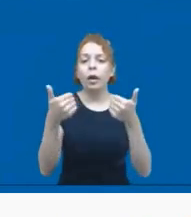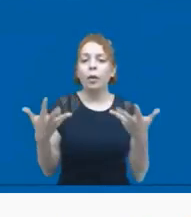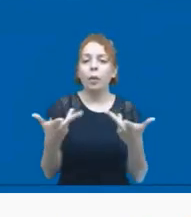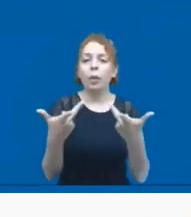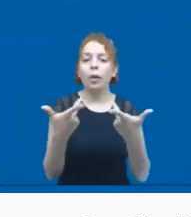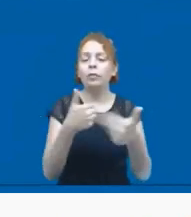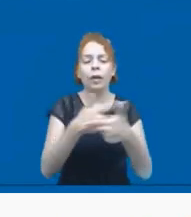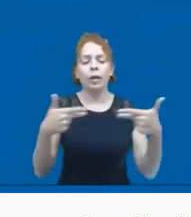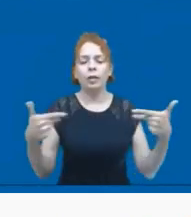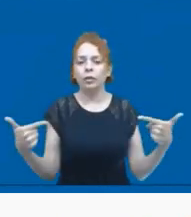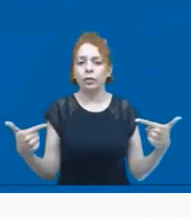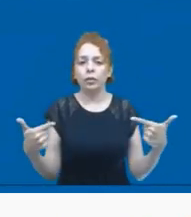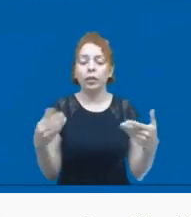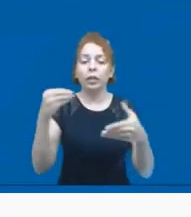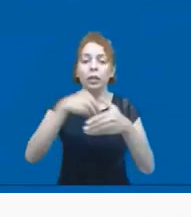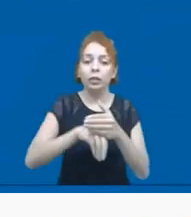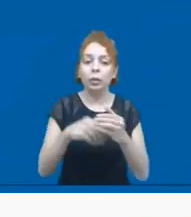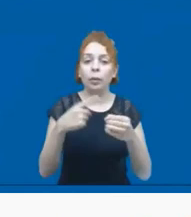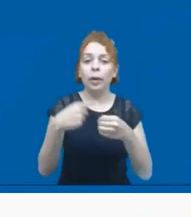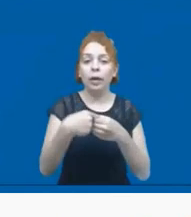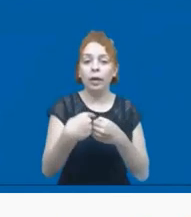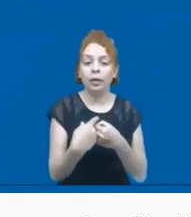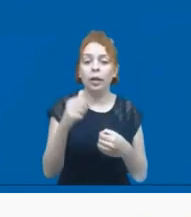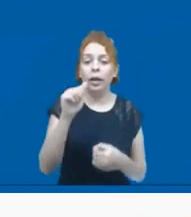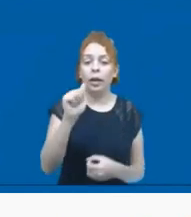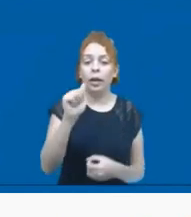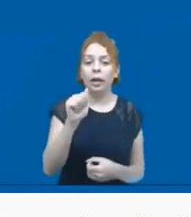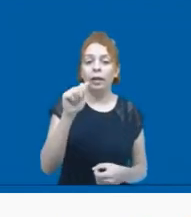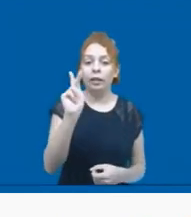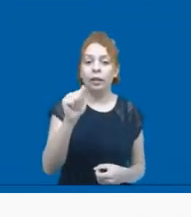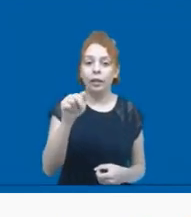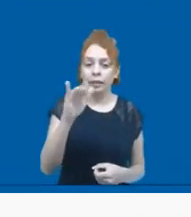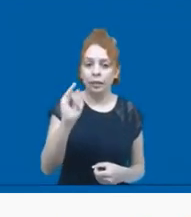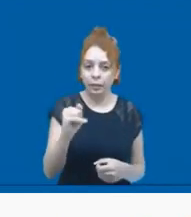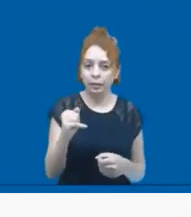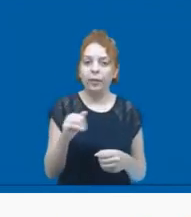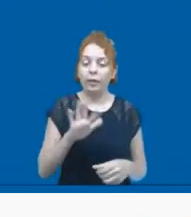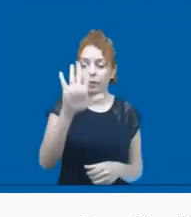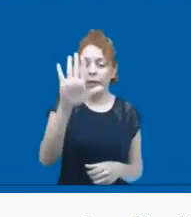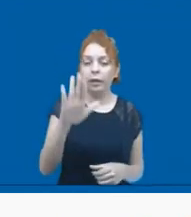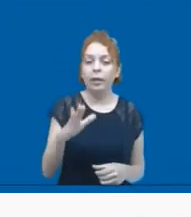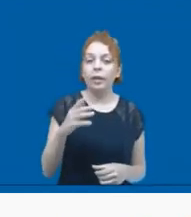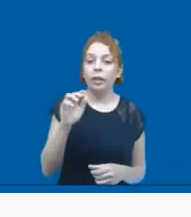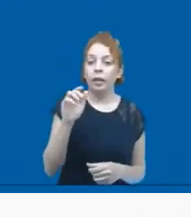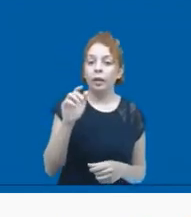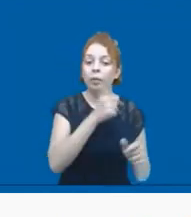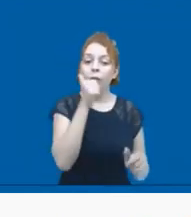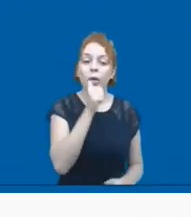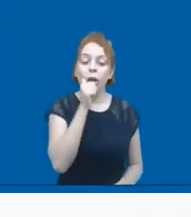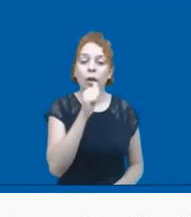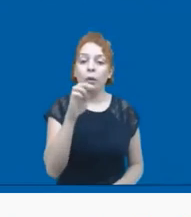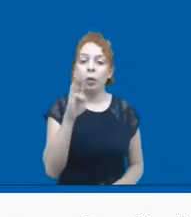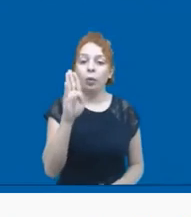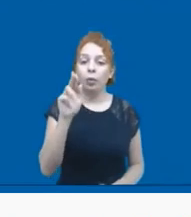várias coisas dentro do bairro de Acari, dentro da favela de Acari. E a Bubaguiar teve um trabalho de suma importância